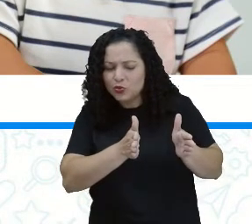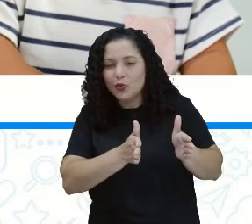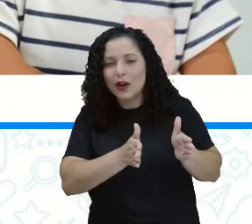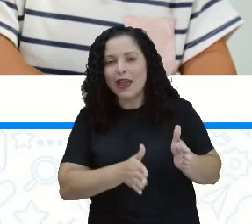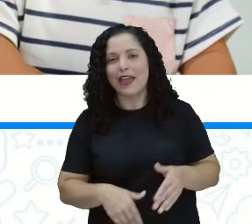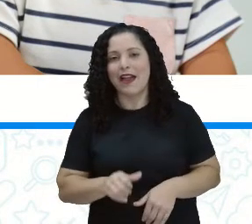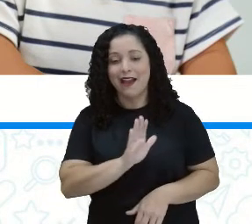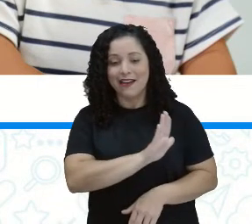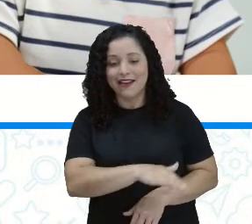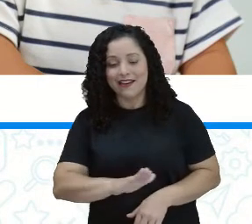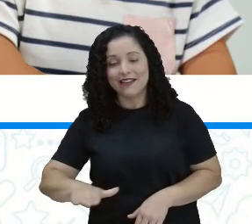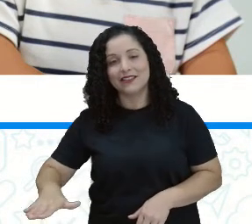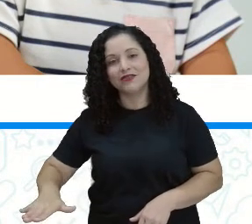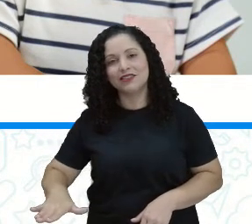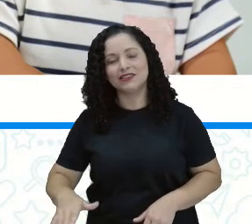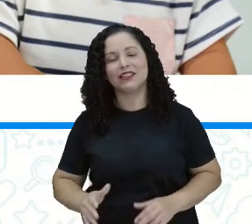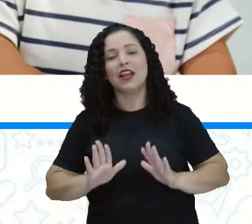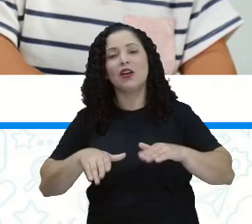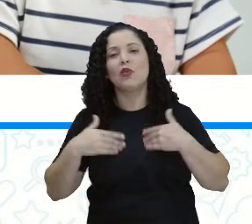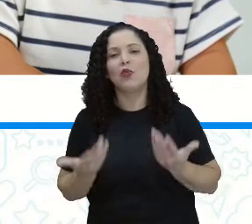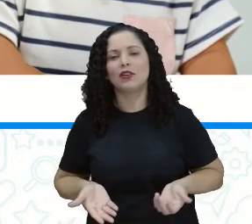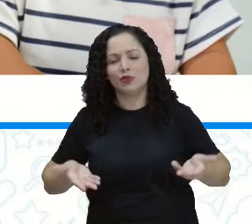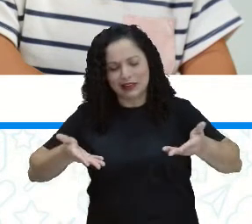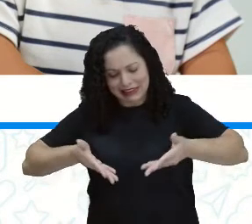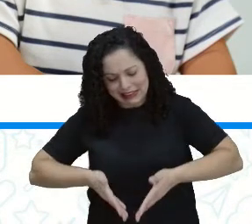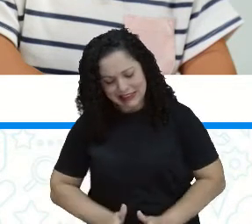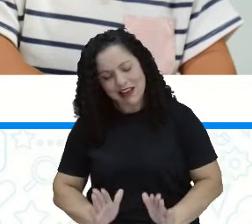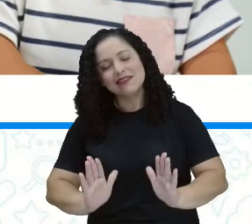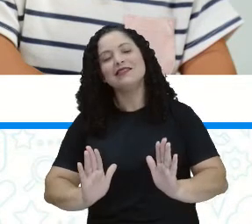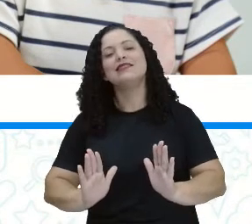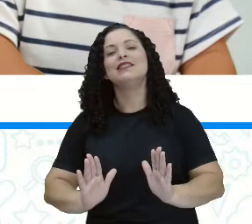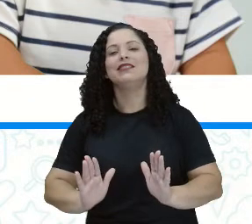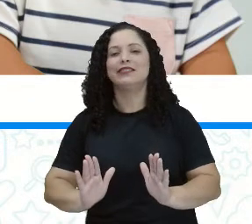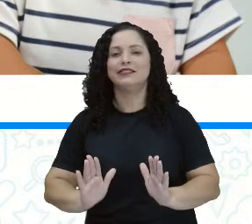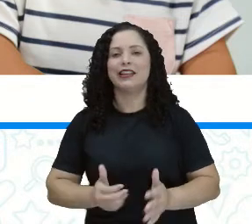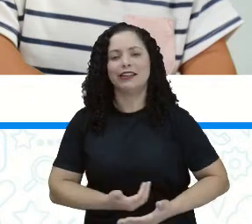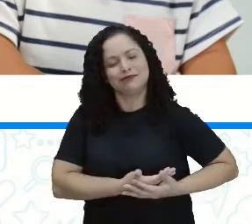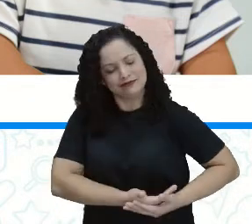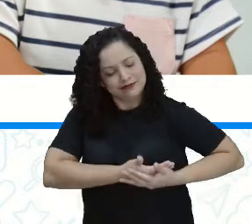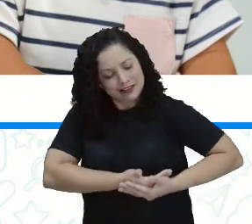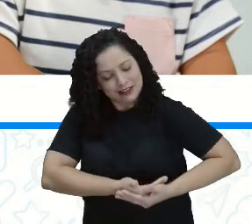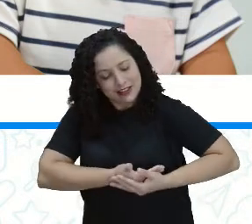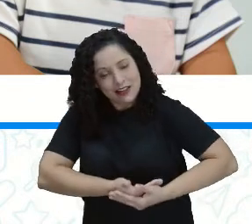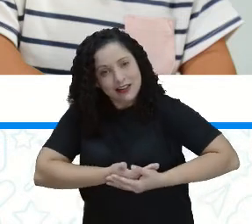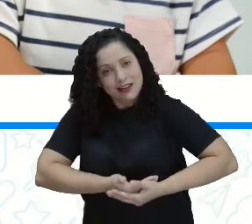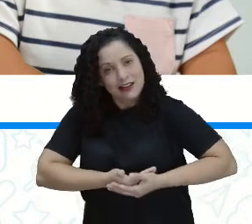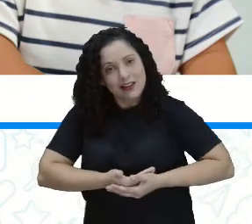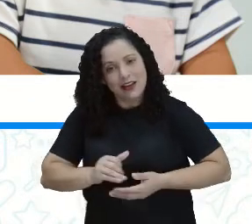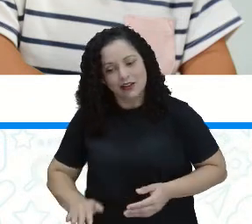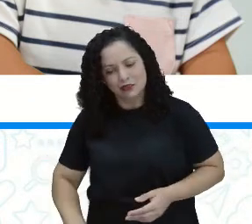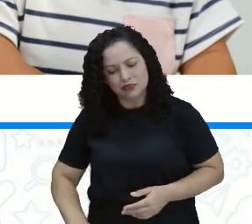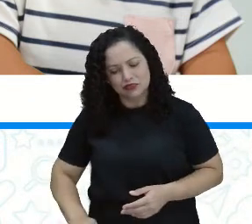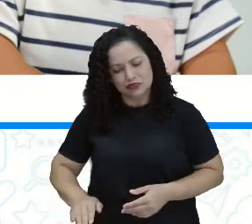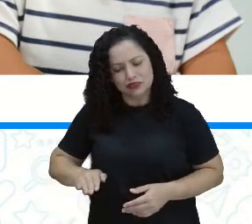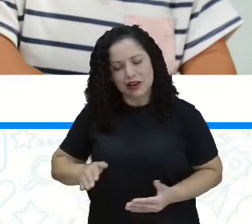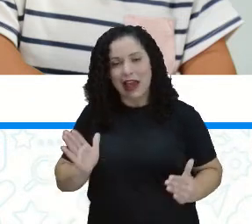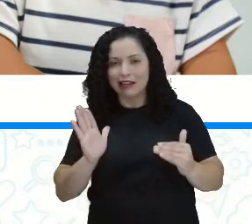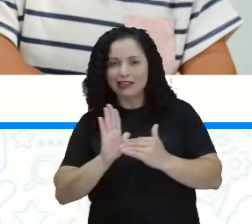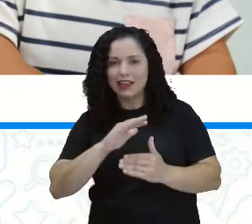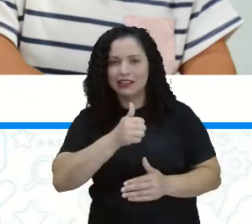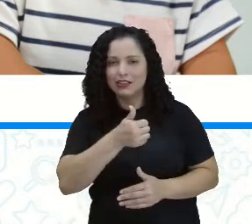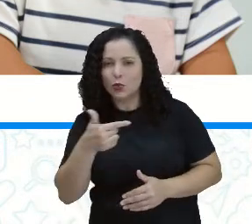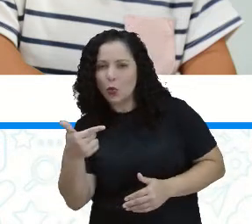fase inicia a partir do momento que nascemos até aproximadamente a idade dos